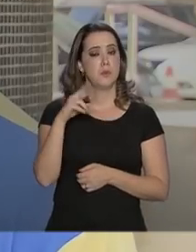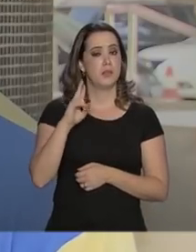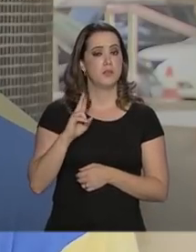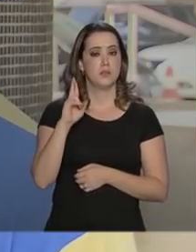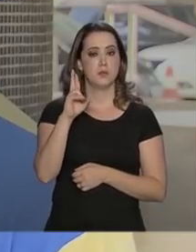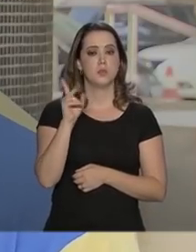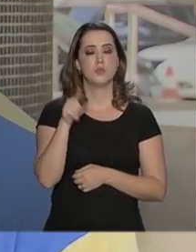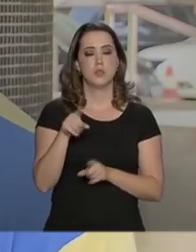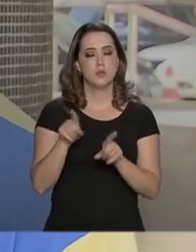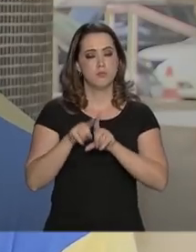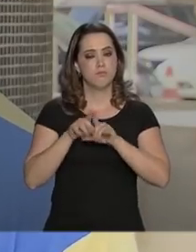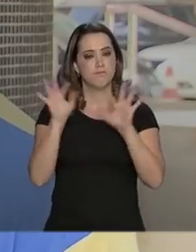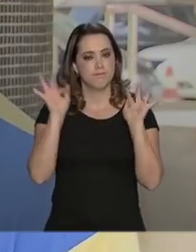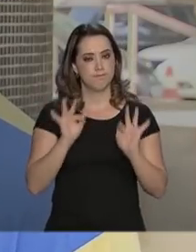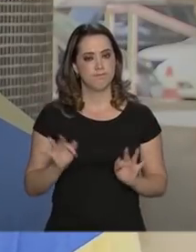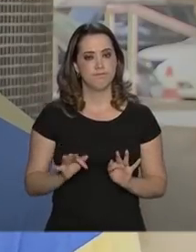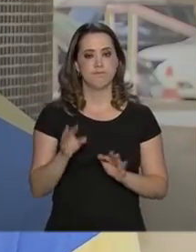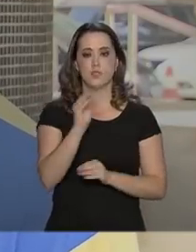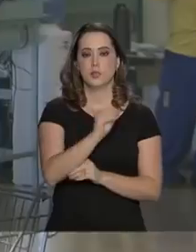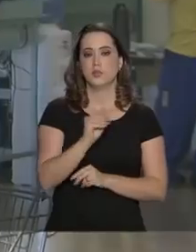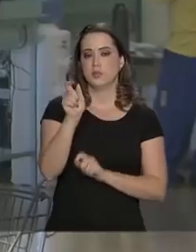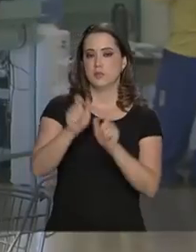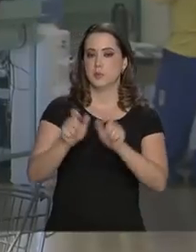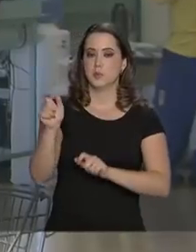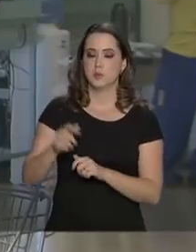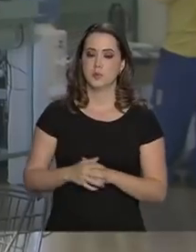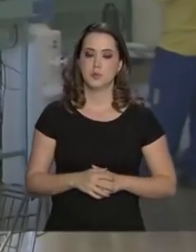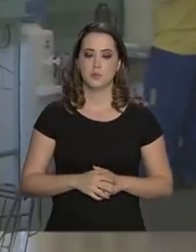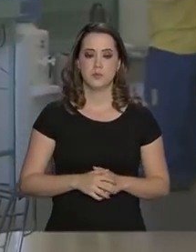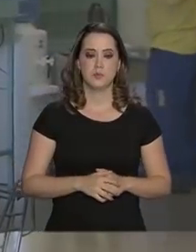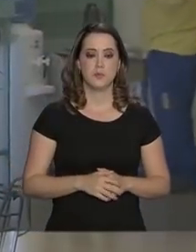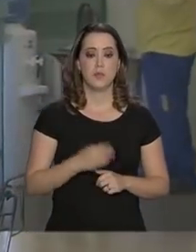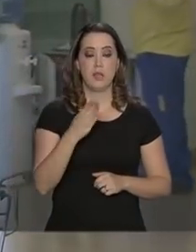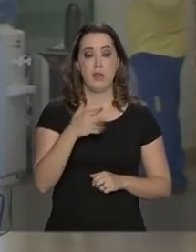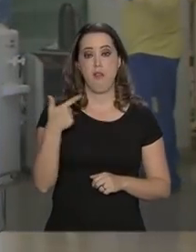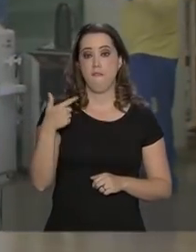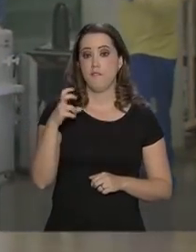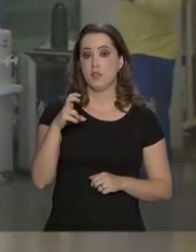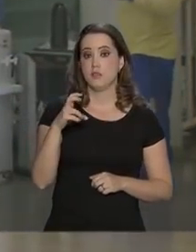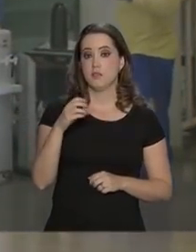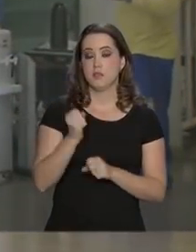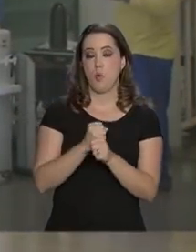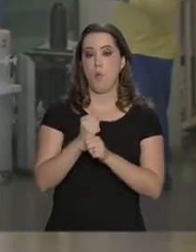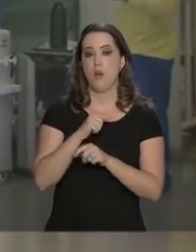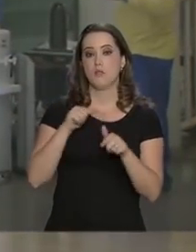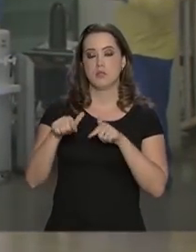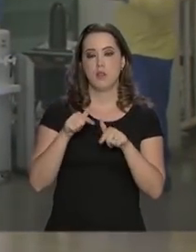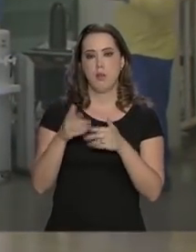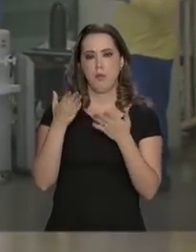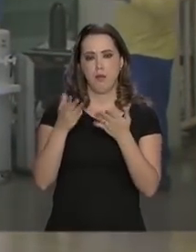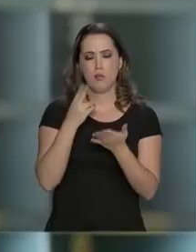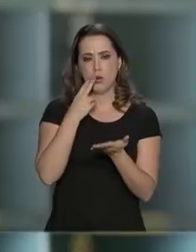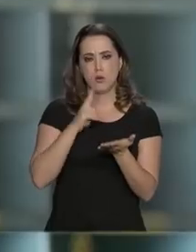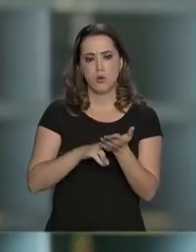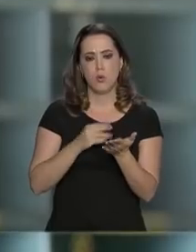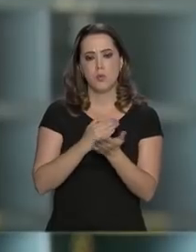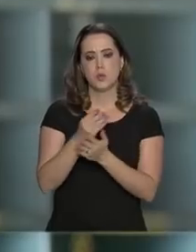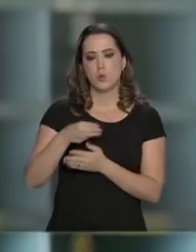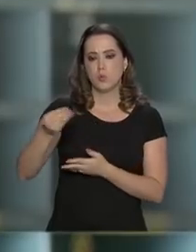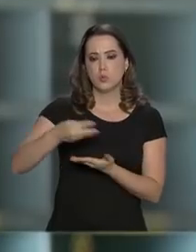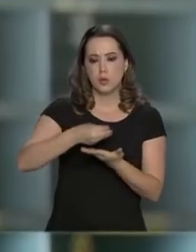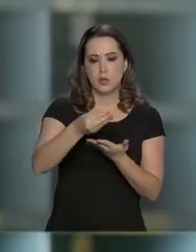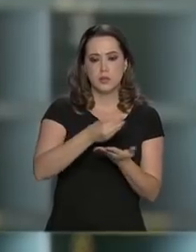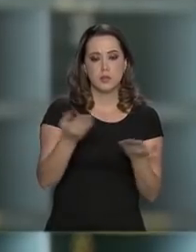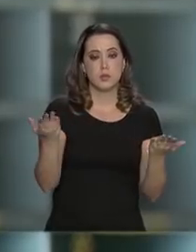responsabilidade, é uma grande satisfação em atender o público. Abinaldo tem 25 anos de casa. Começou a carreira como carteiro.